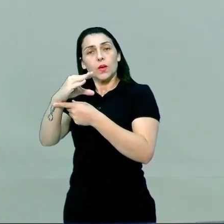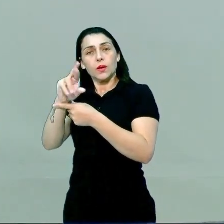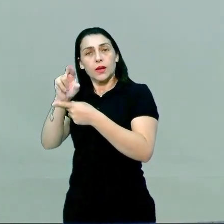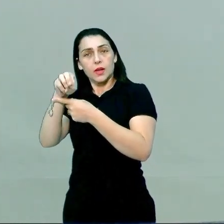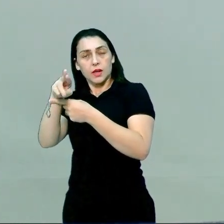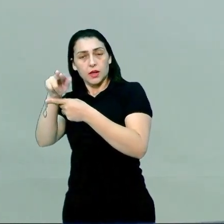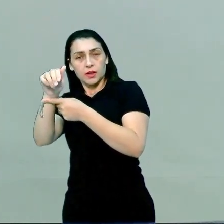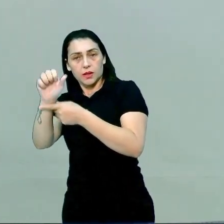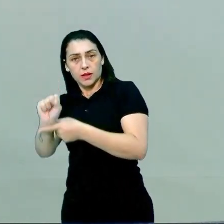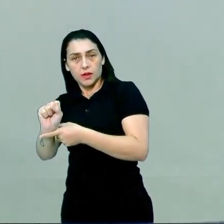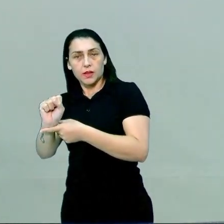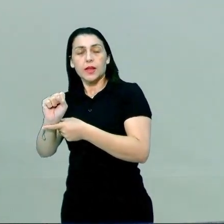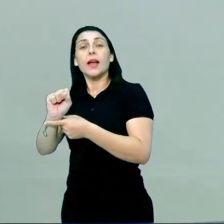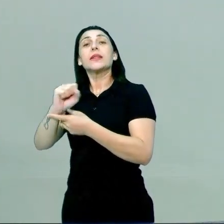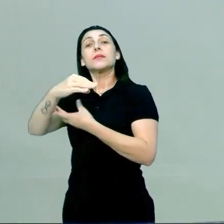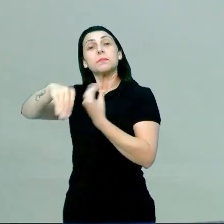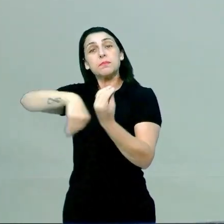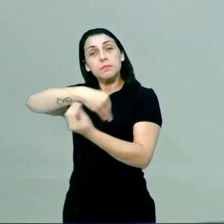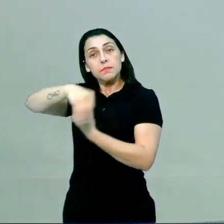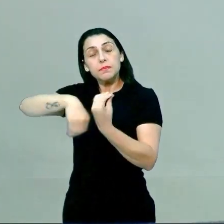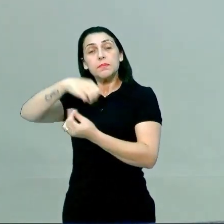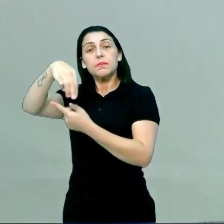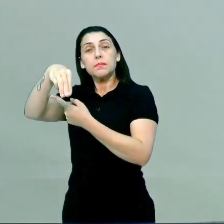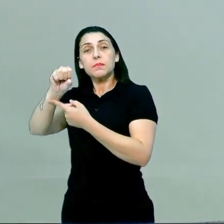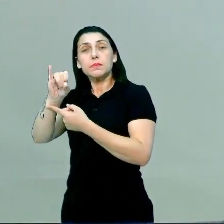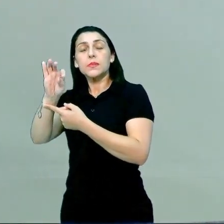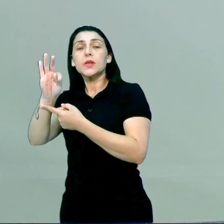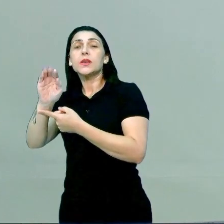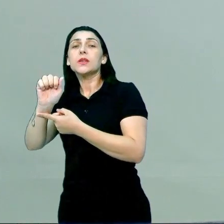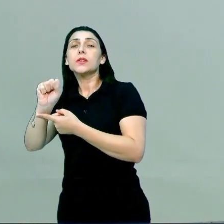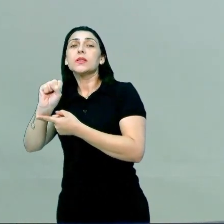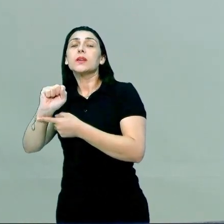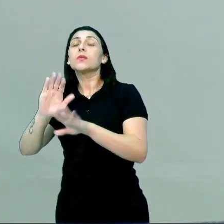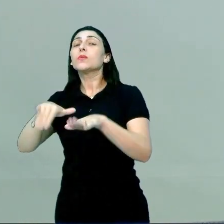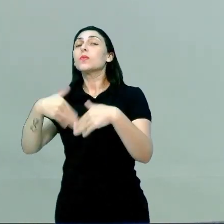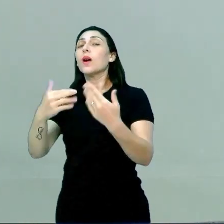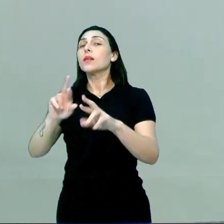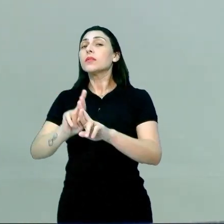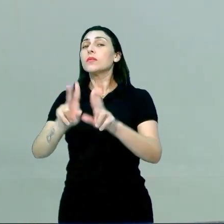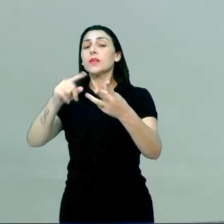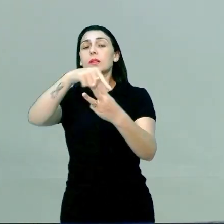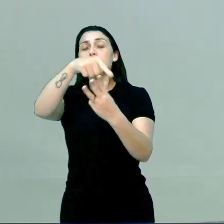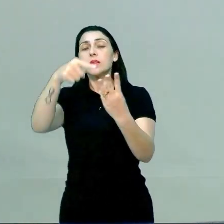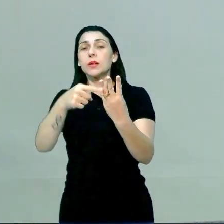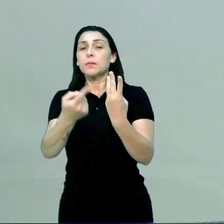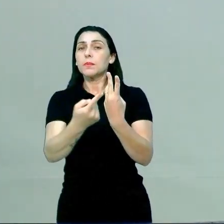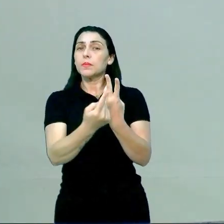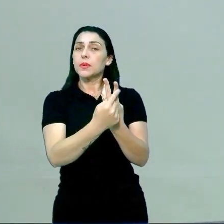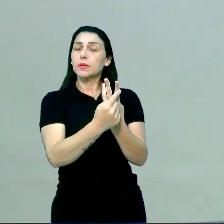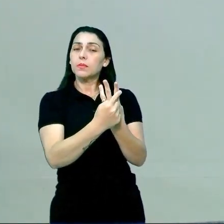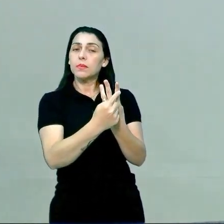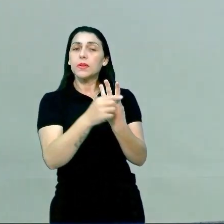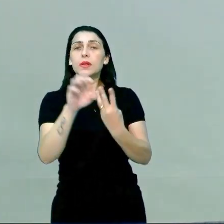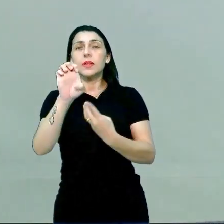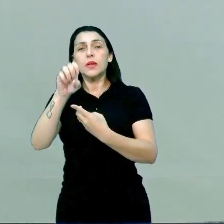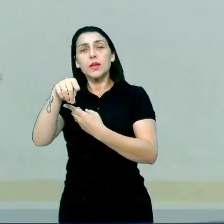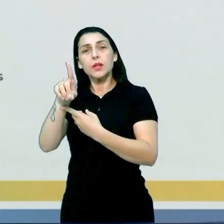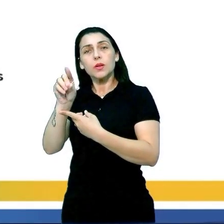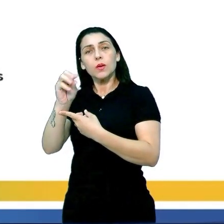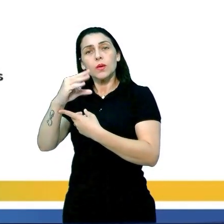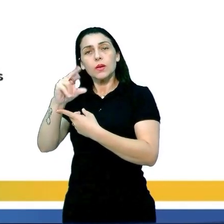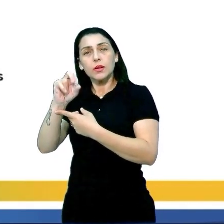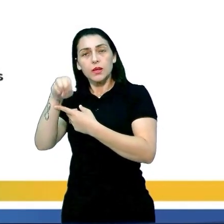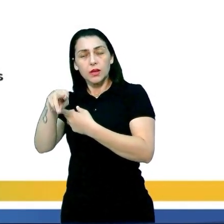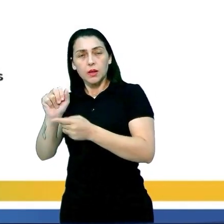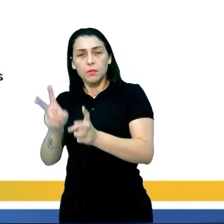temos as glândulas mistas. E quais seriam as diferenças entre essas três? Primeiramente, a endócrina, pessoal,